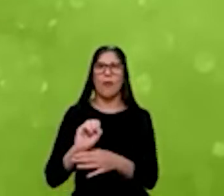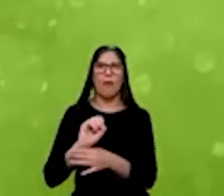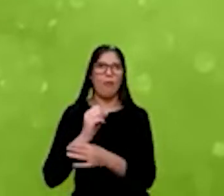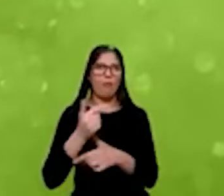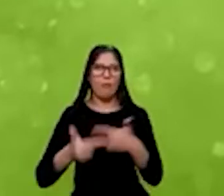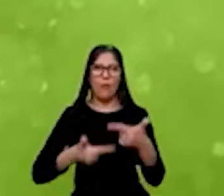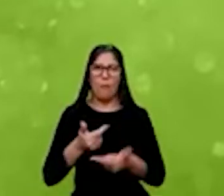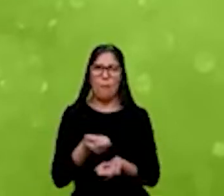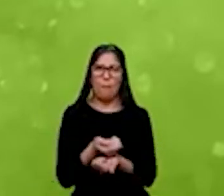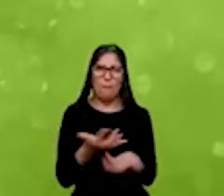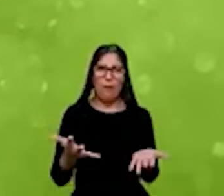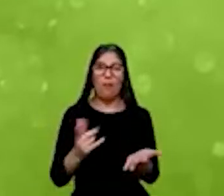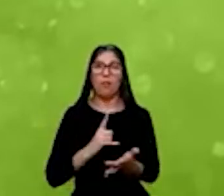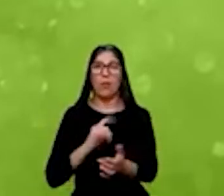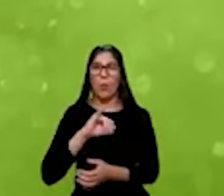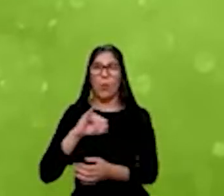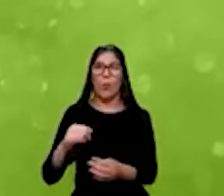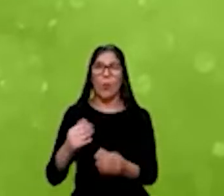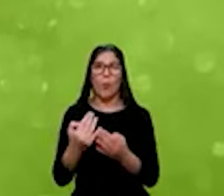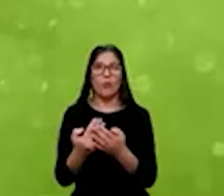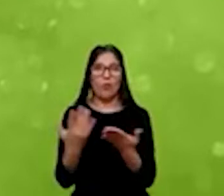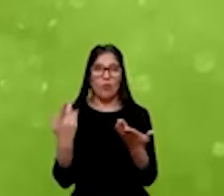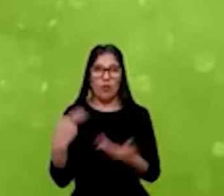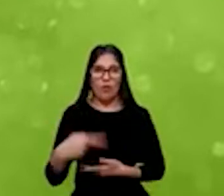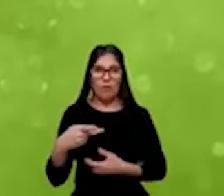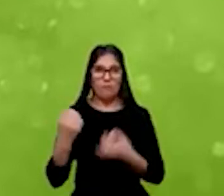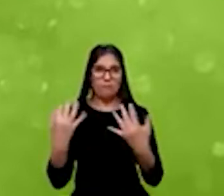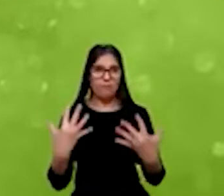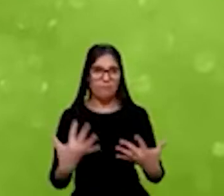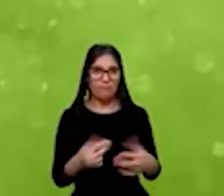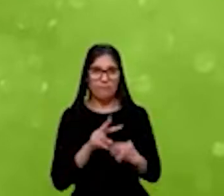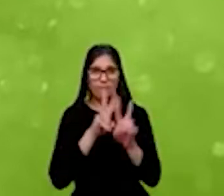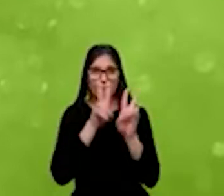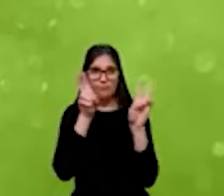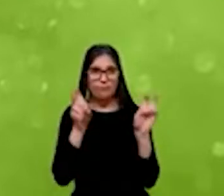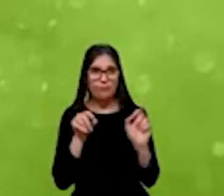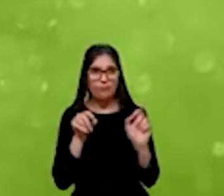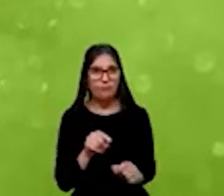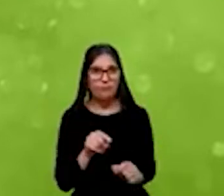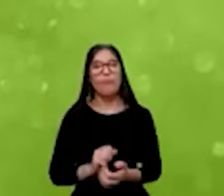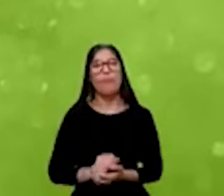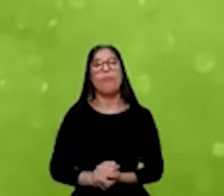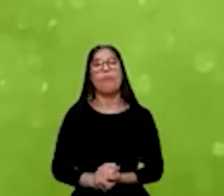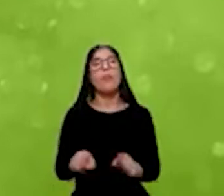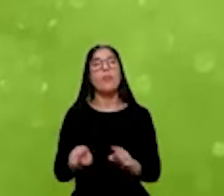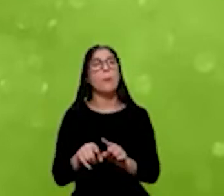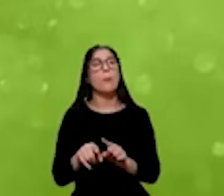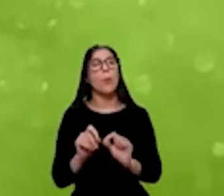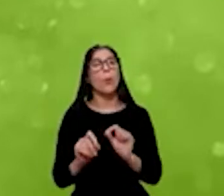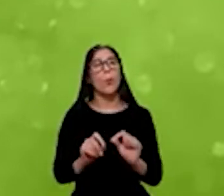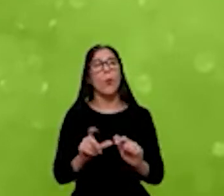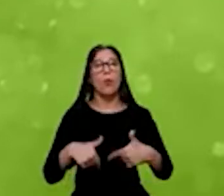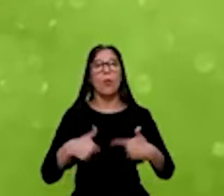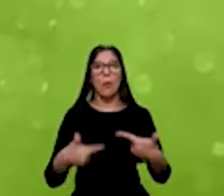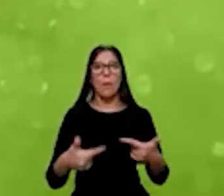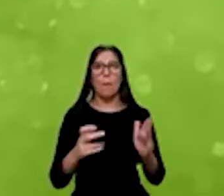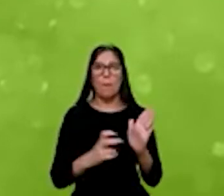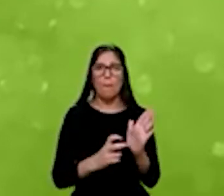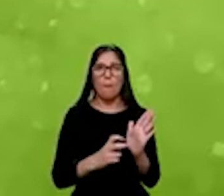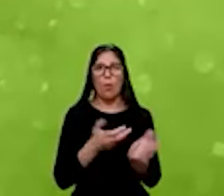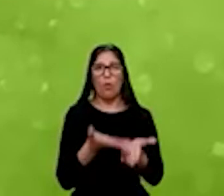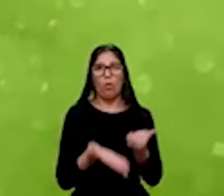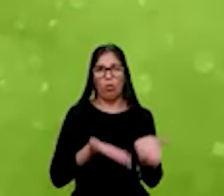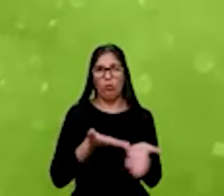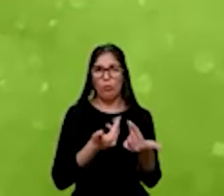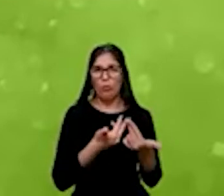nesse painel, de falar mais sobre isso. E a nossa atuação, tanto no banco de serviços, como eu já mencionei, mas a